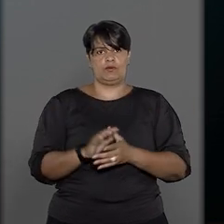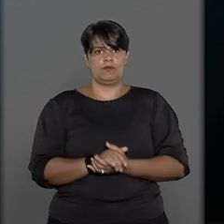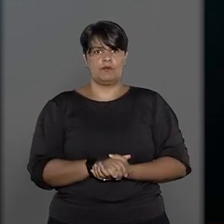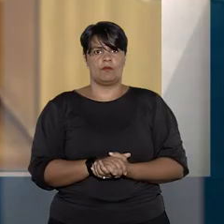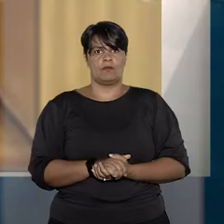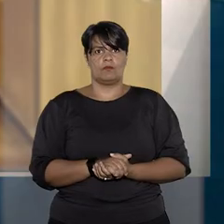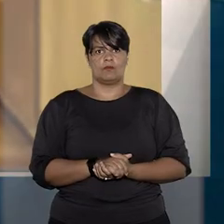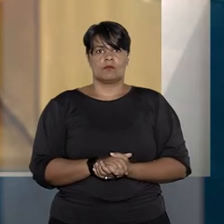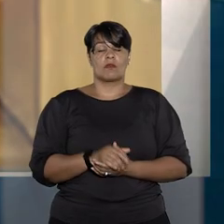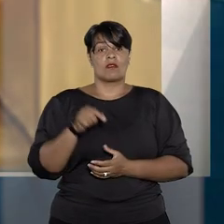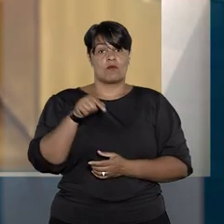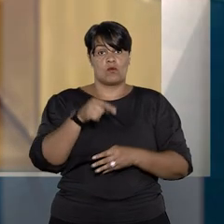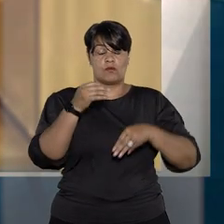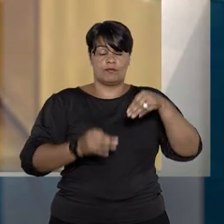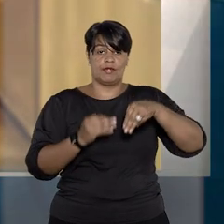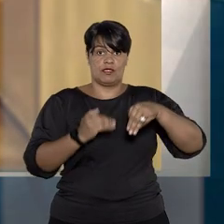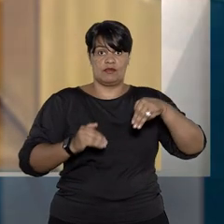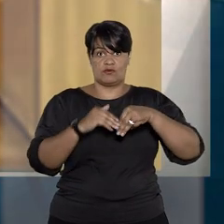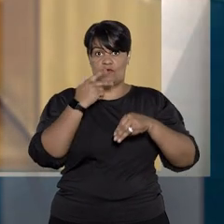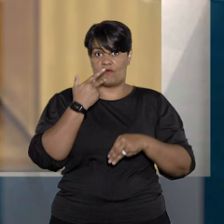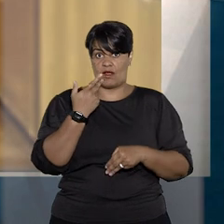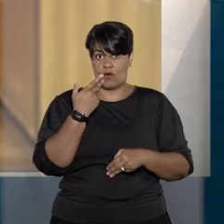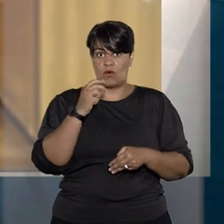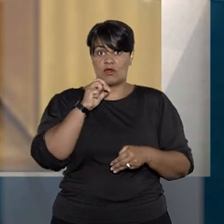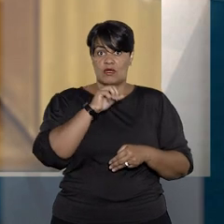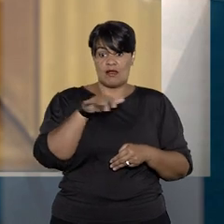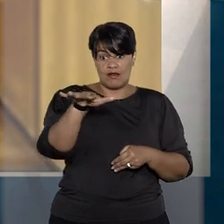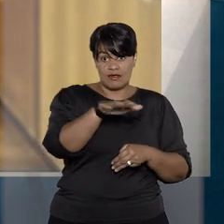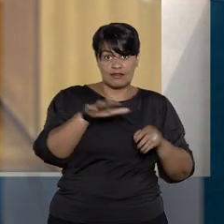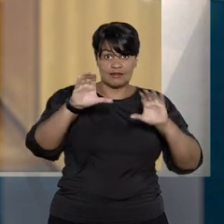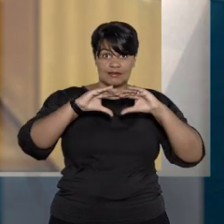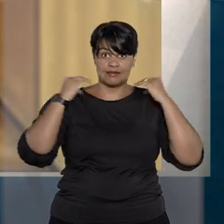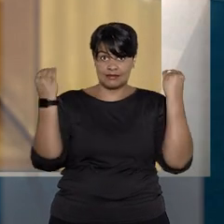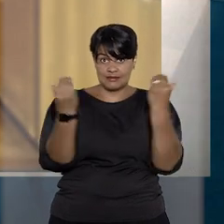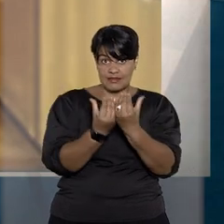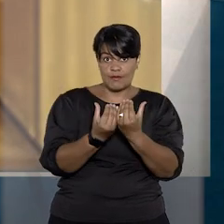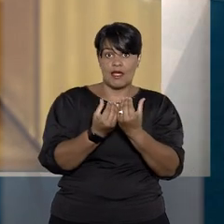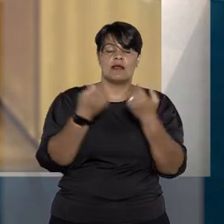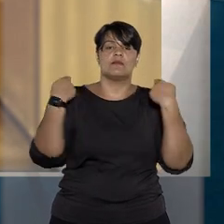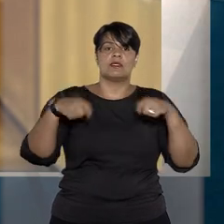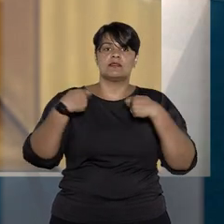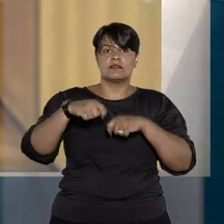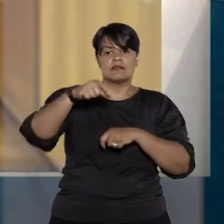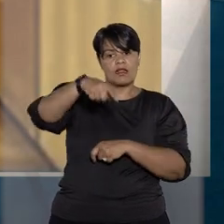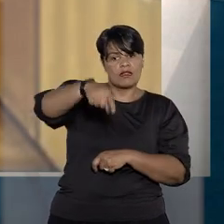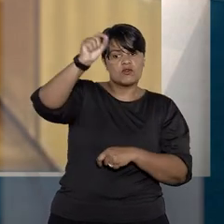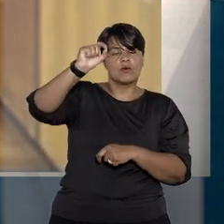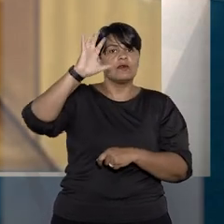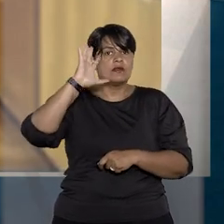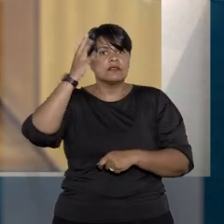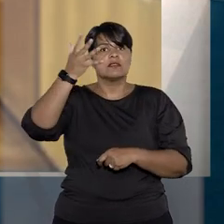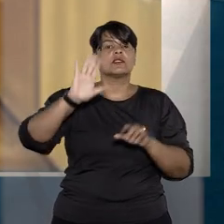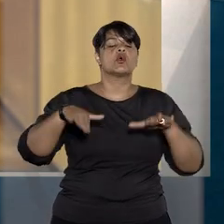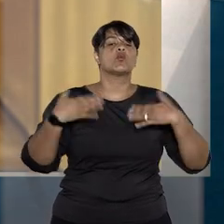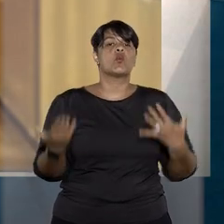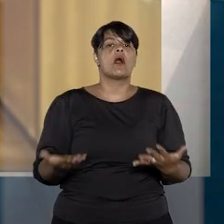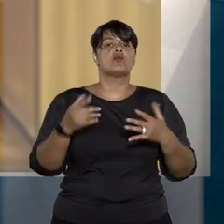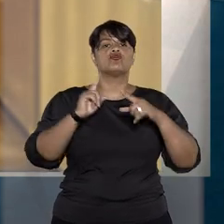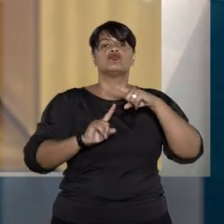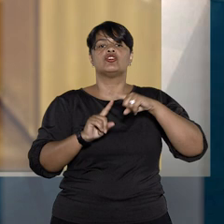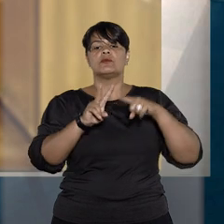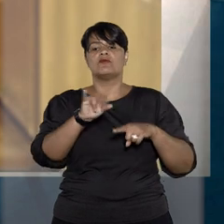ordinárias. Segundo o ministro, é a atribuição da Assembleia Geral de Credores optar por modalidade alternativa de